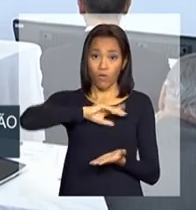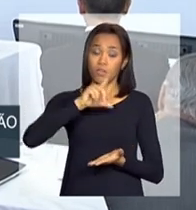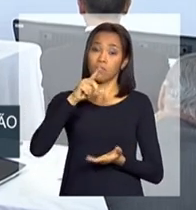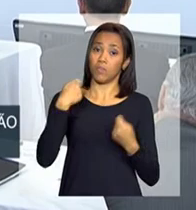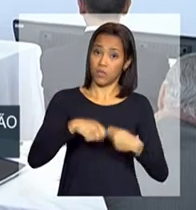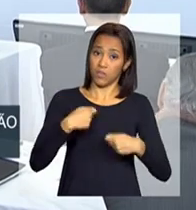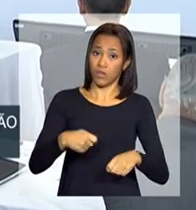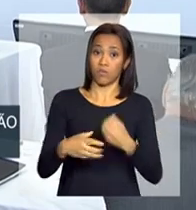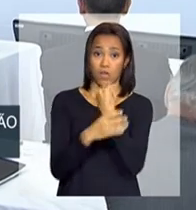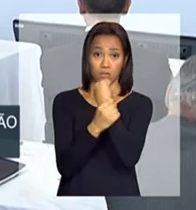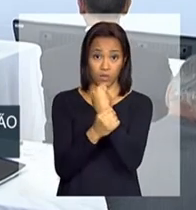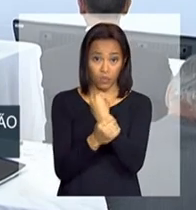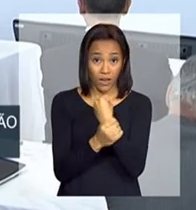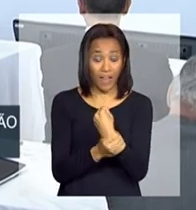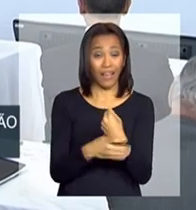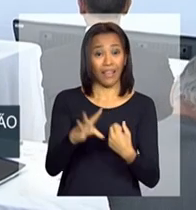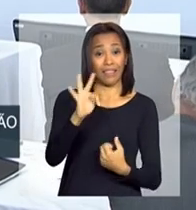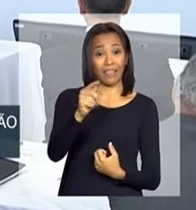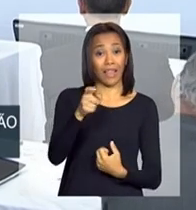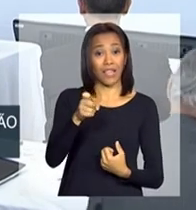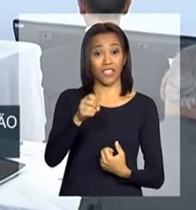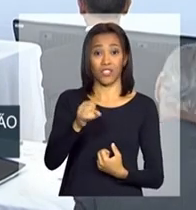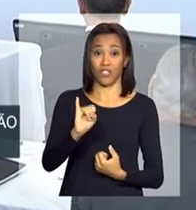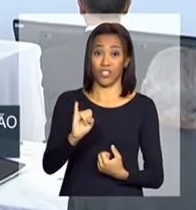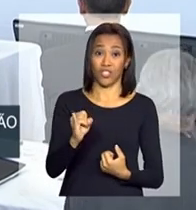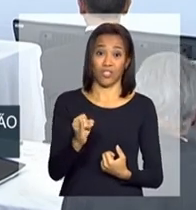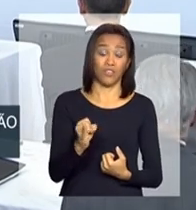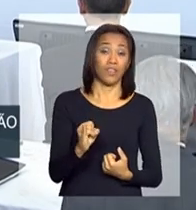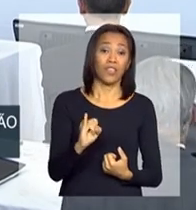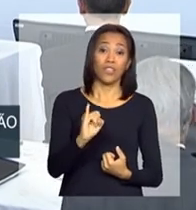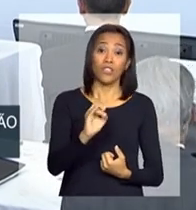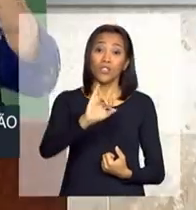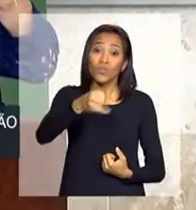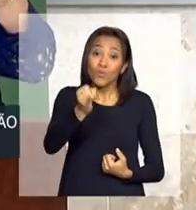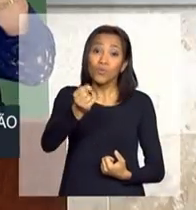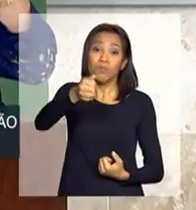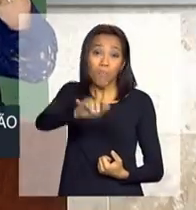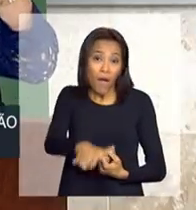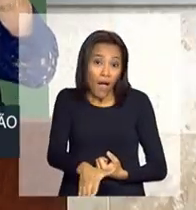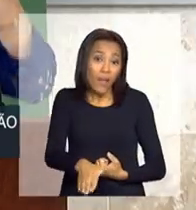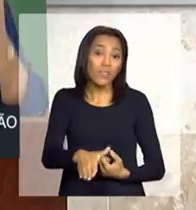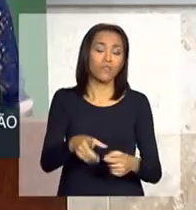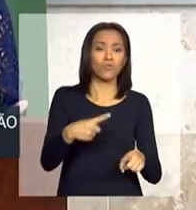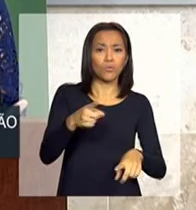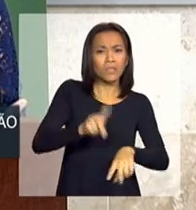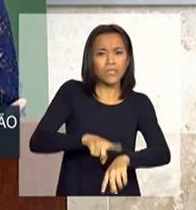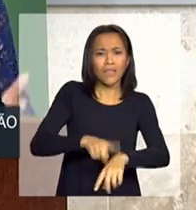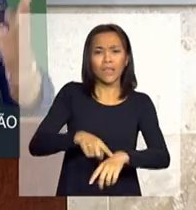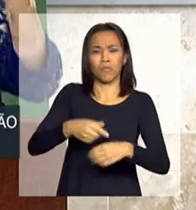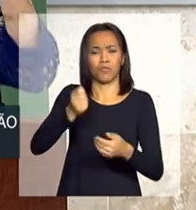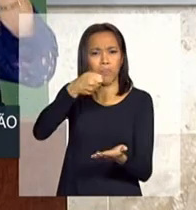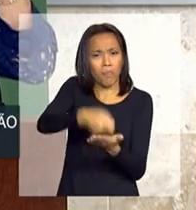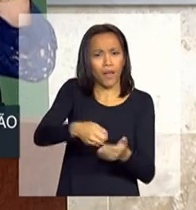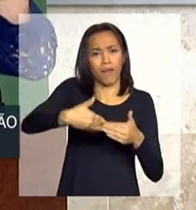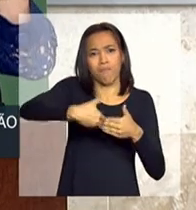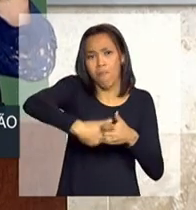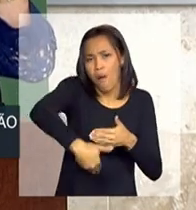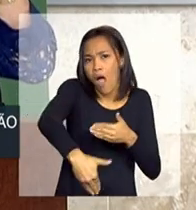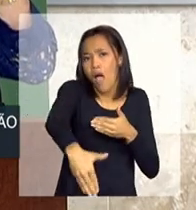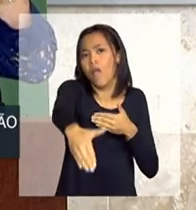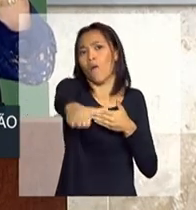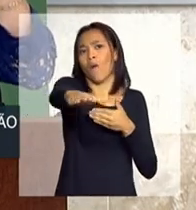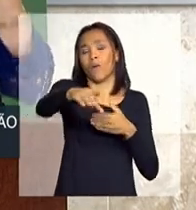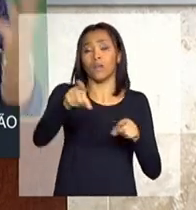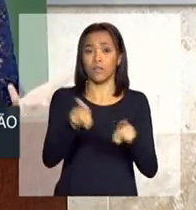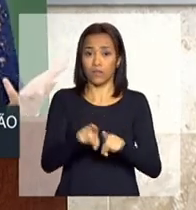garantir taxa de juros mais baixos, períodos de carência maiores, parácios de pagamentos maiores e percentual de